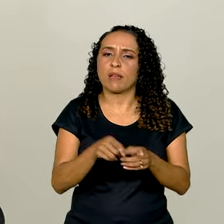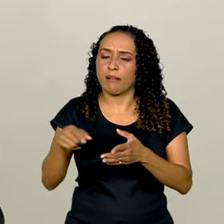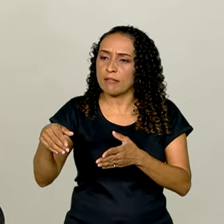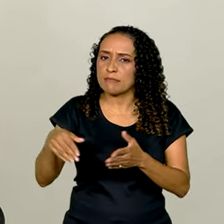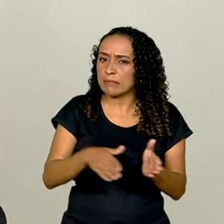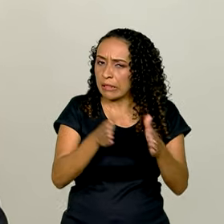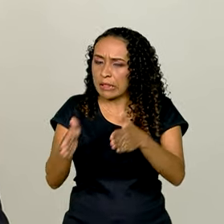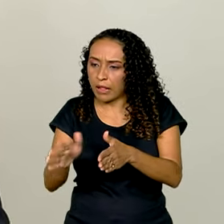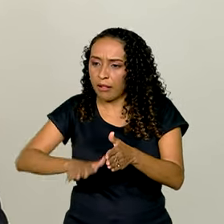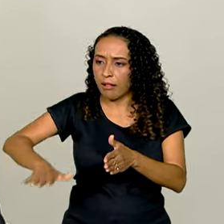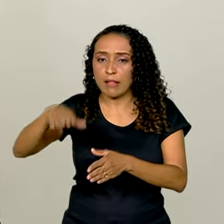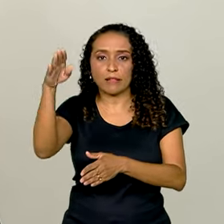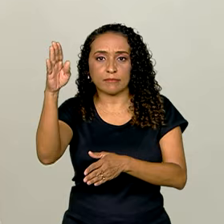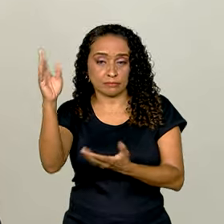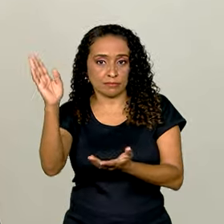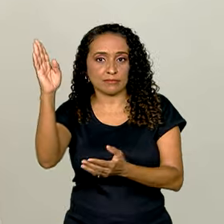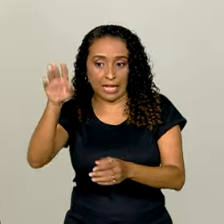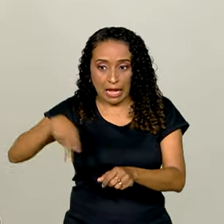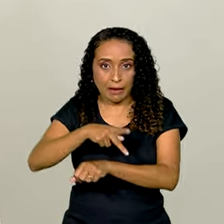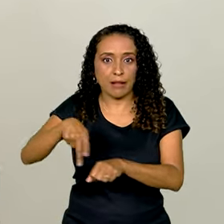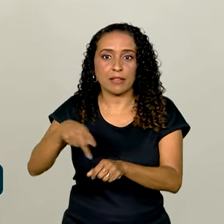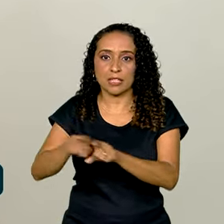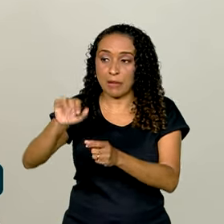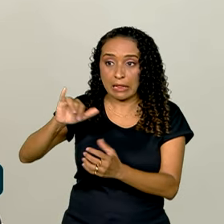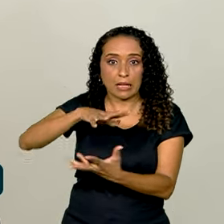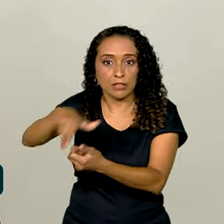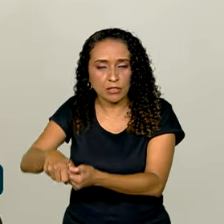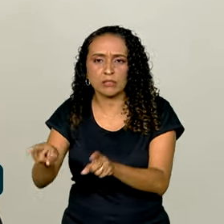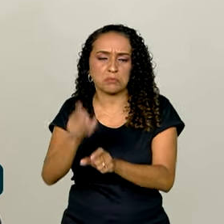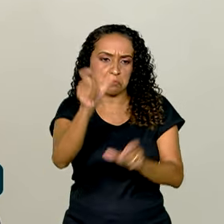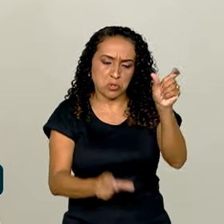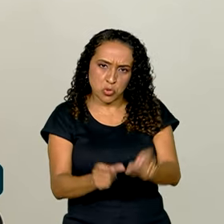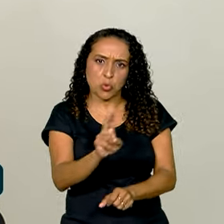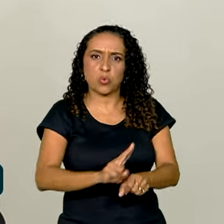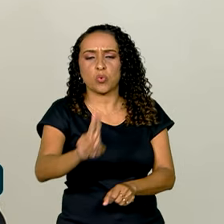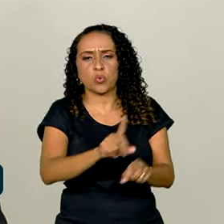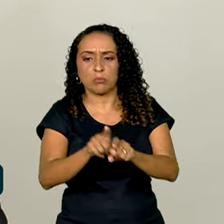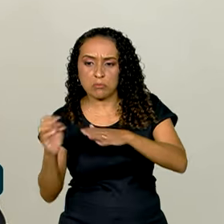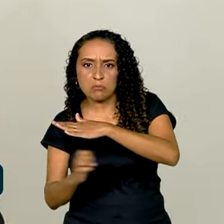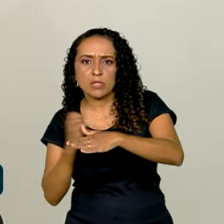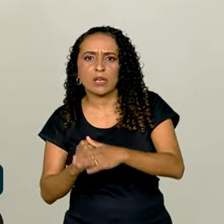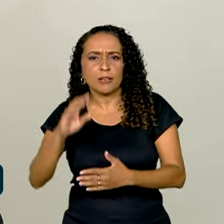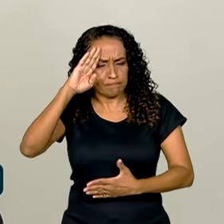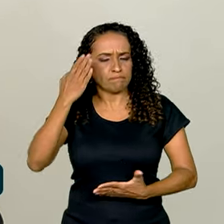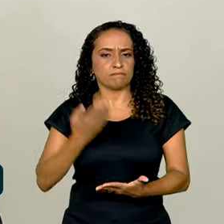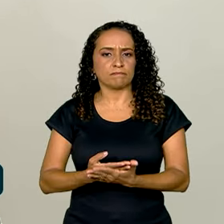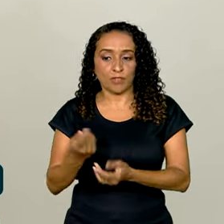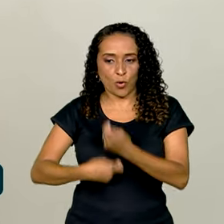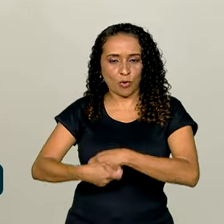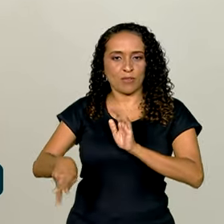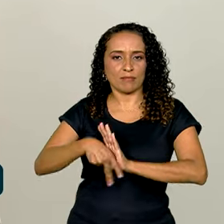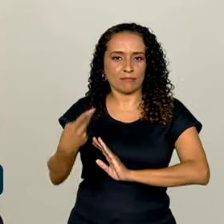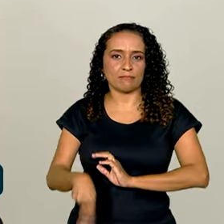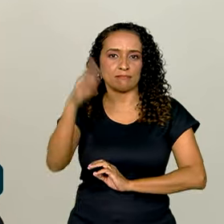nacional e internacional, e para o cidadão, para consumidor, para empresário, uma confiança na economia brasileira.